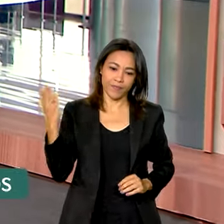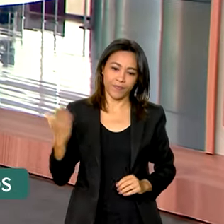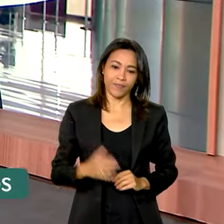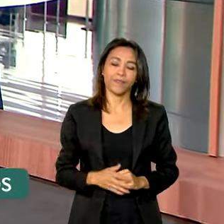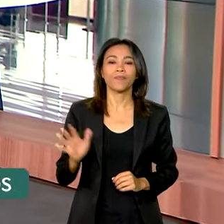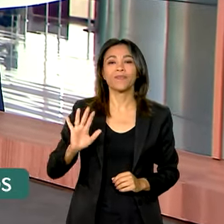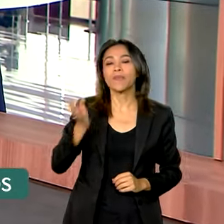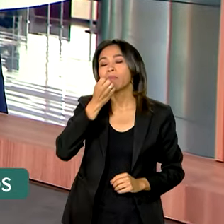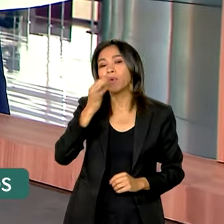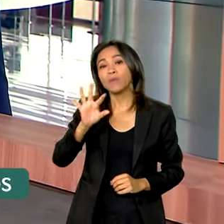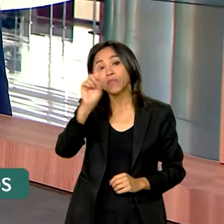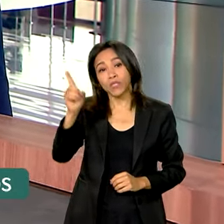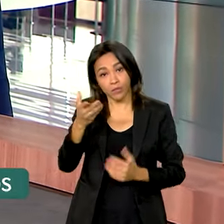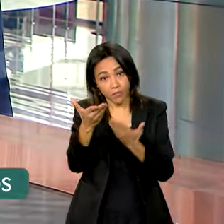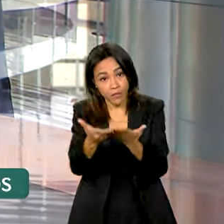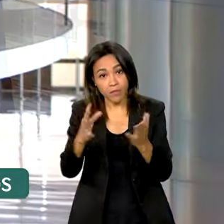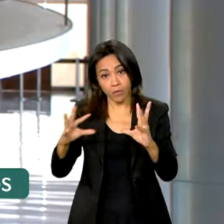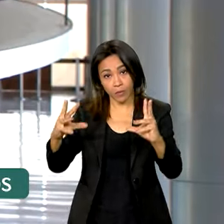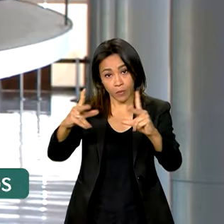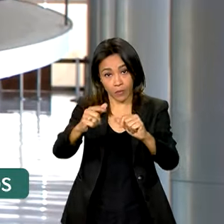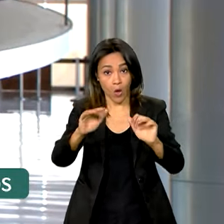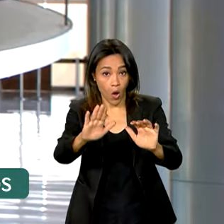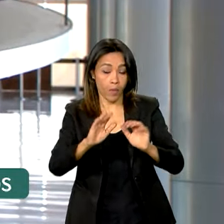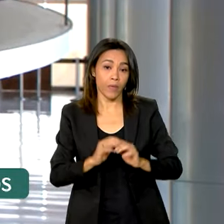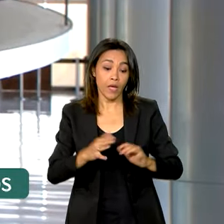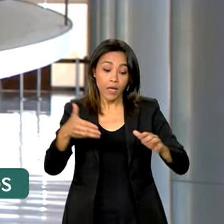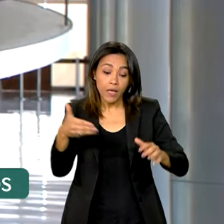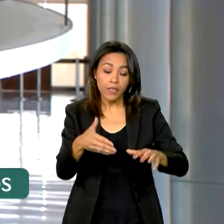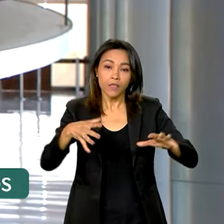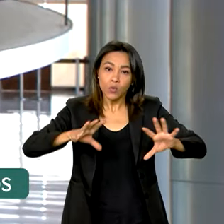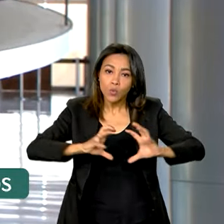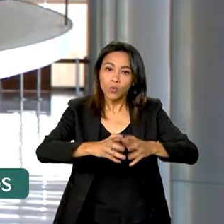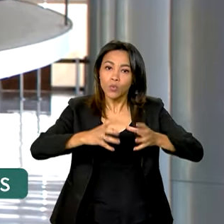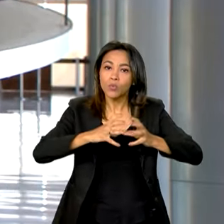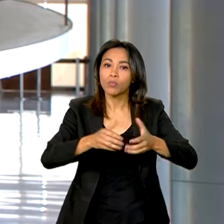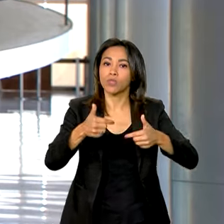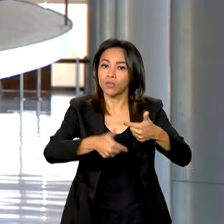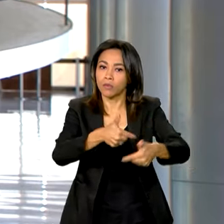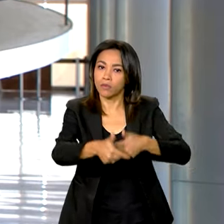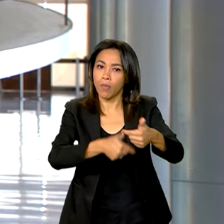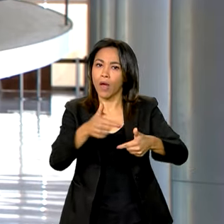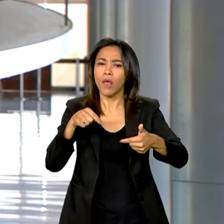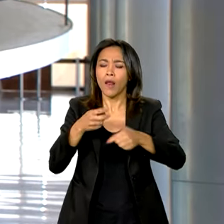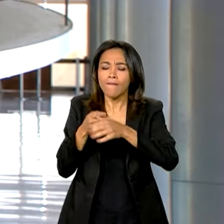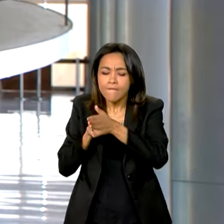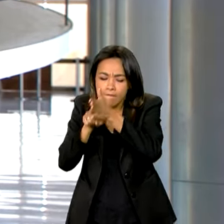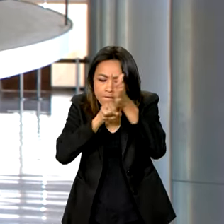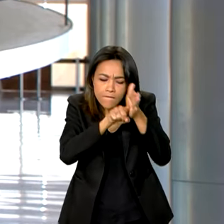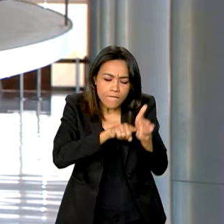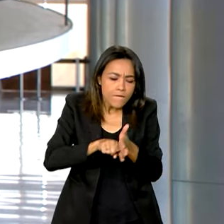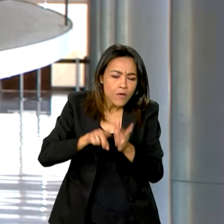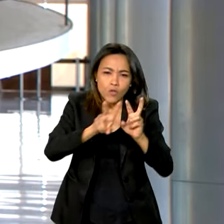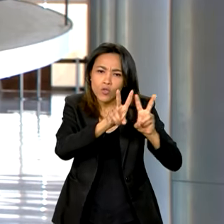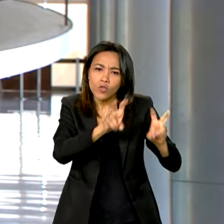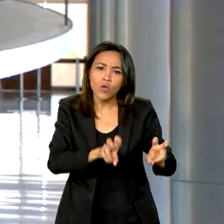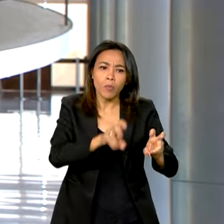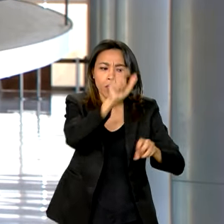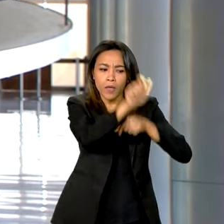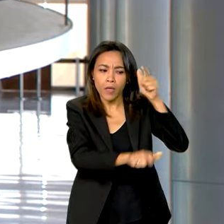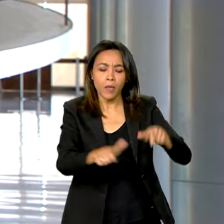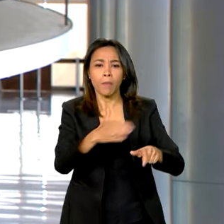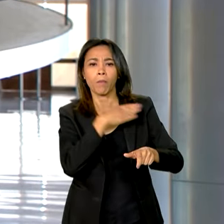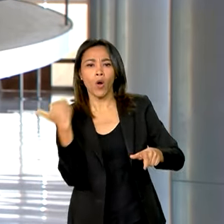Vanessa. Bom dia para você. Bom dia a todos. Olha, essa comissão investiga desaparecimentos e mortes de pessoas